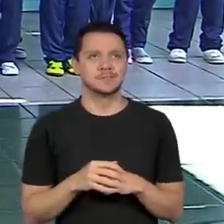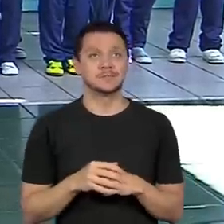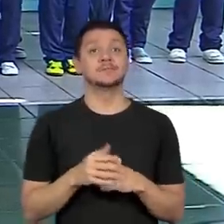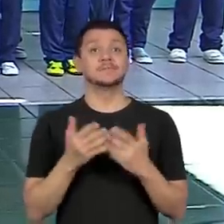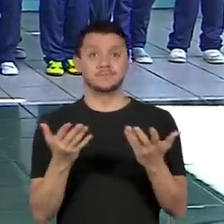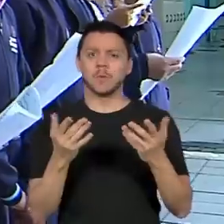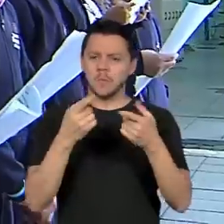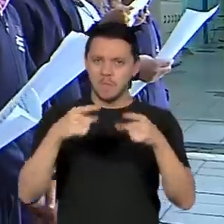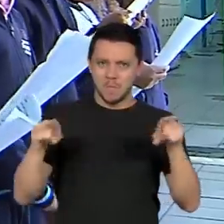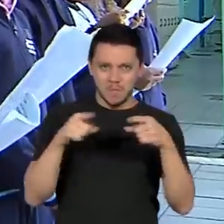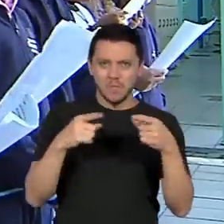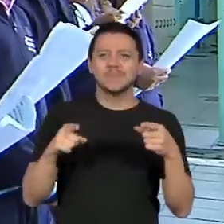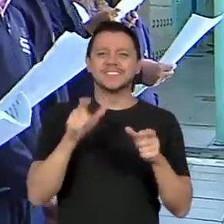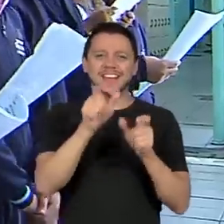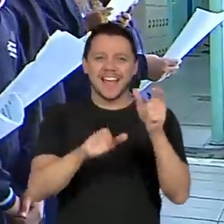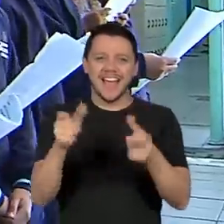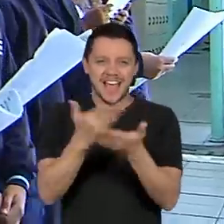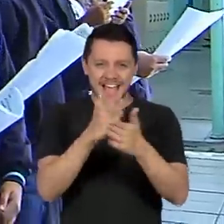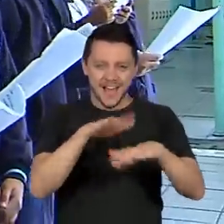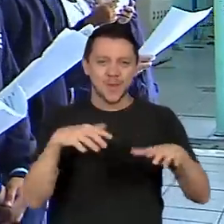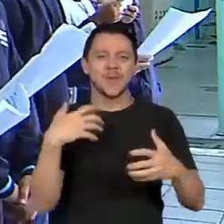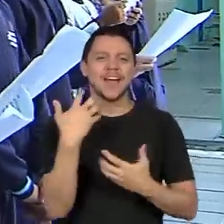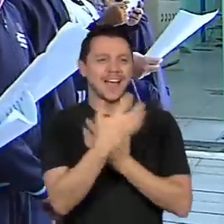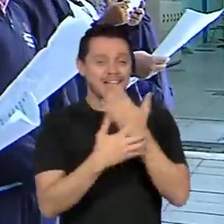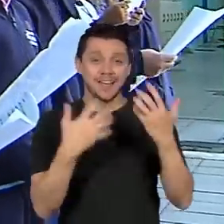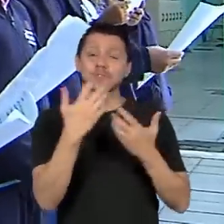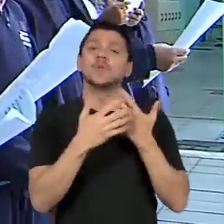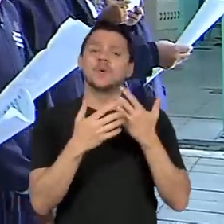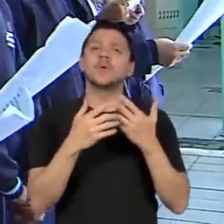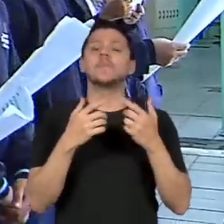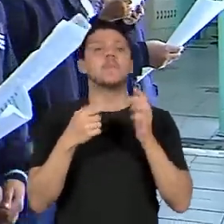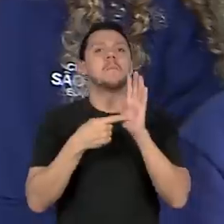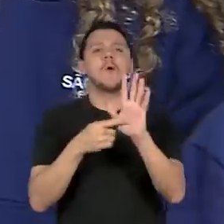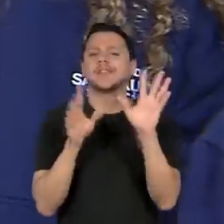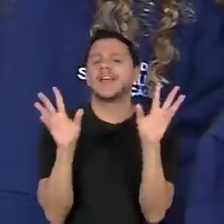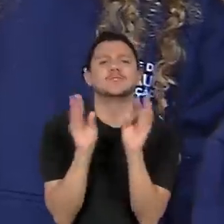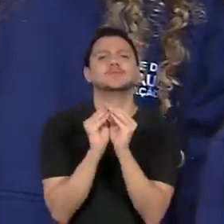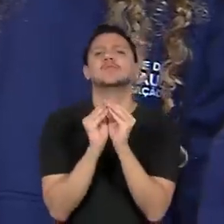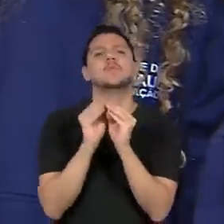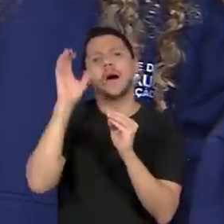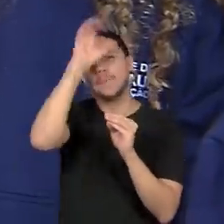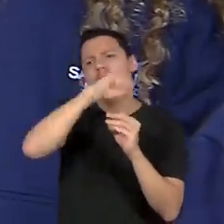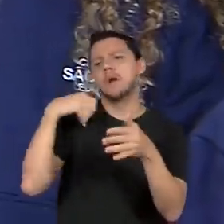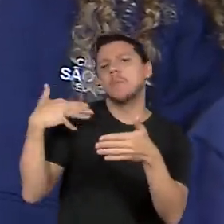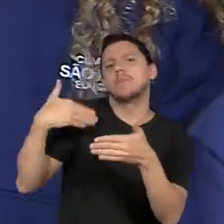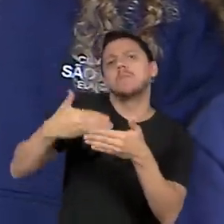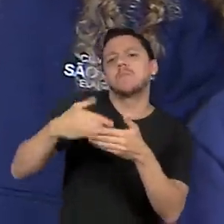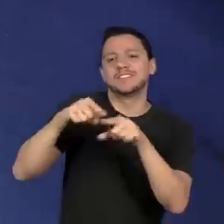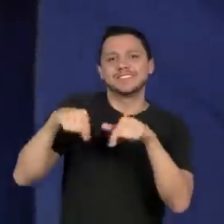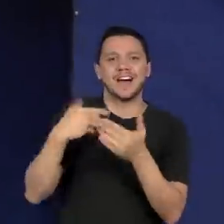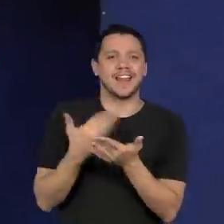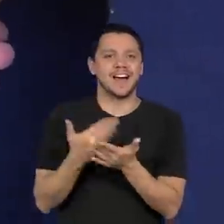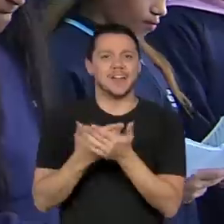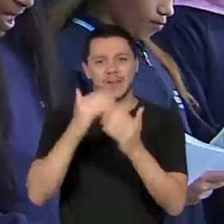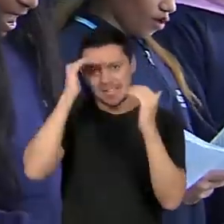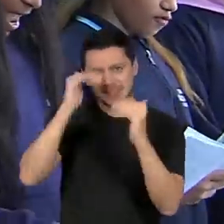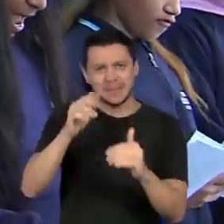músicas cantadas pelos alunos resume tudo o que é aprendido em sala de aula. O respeito às diferenças.